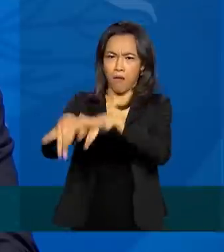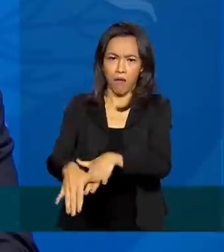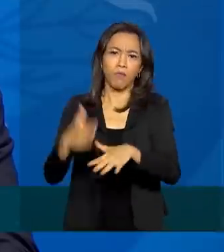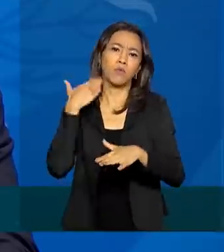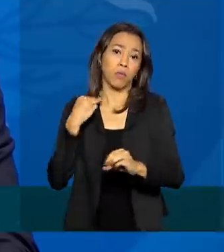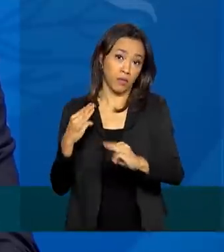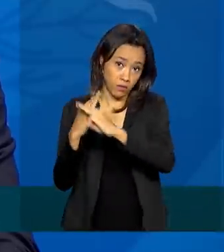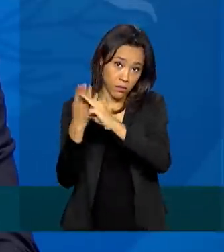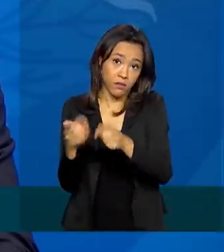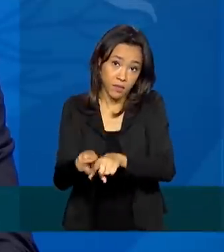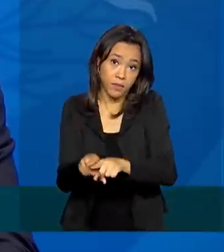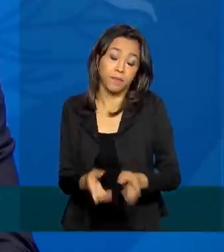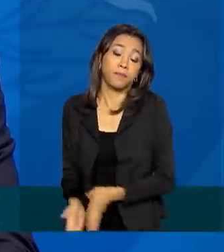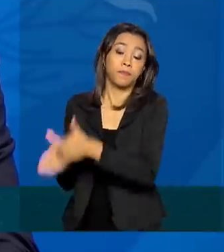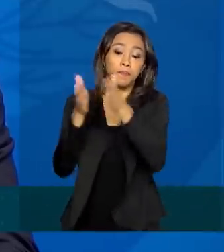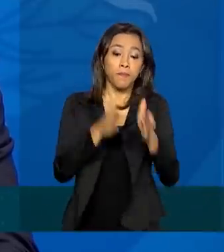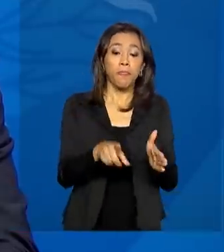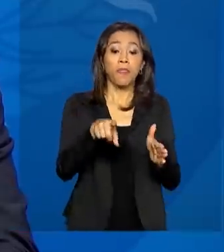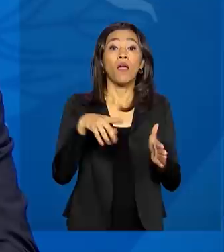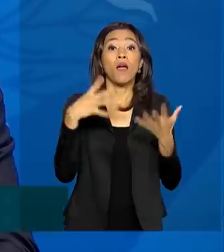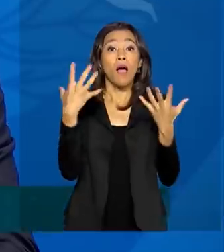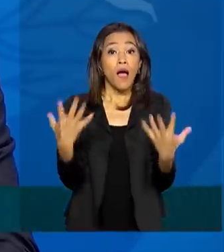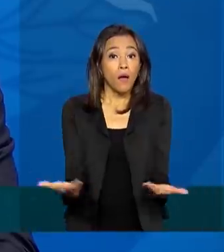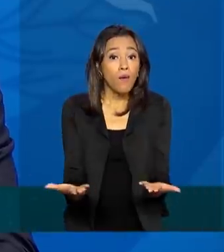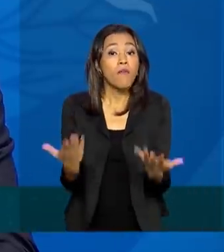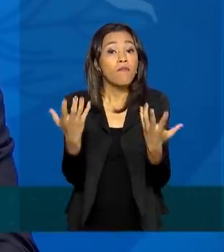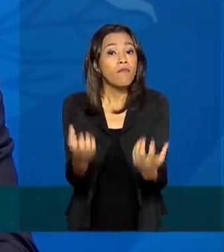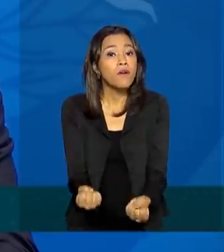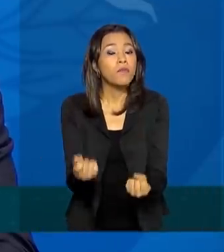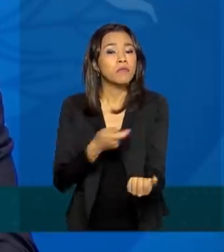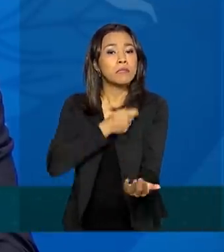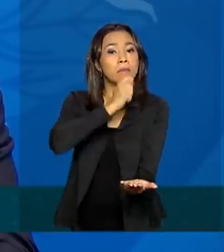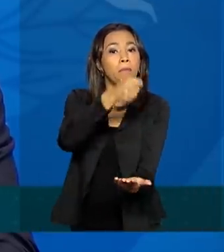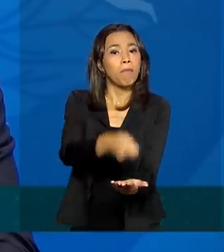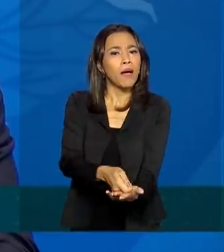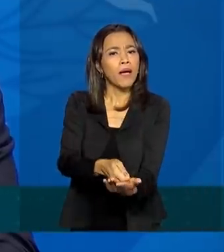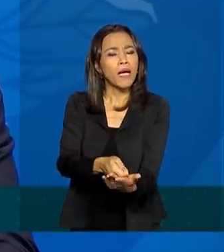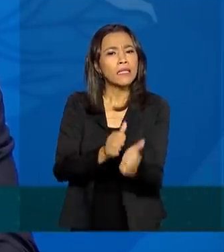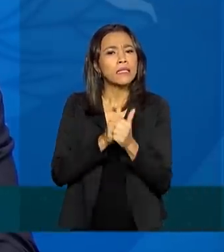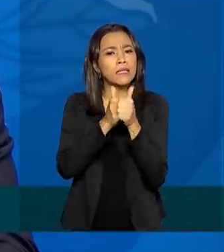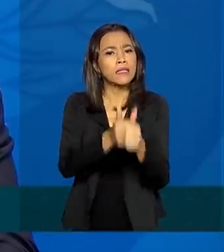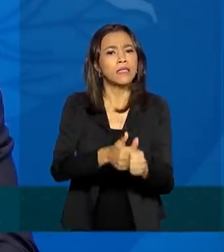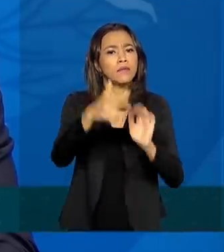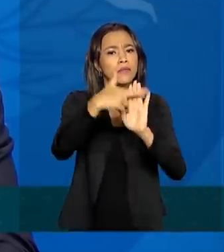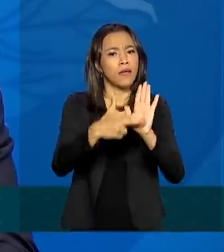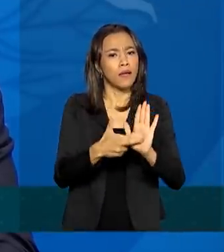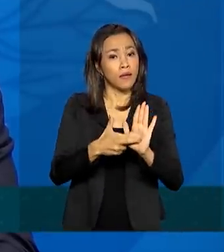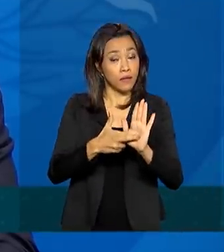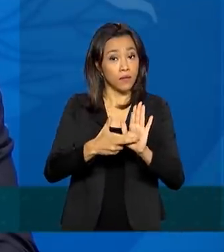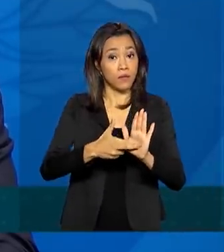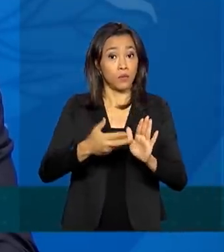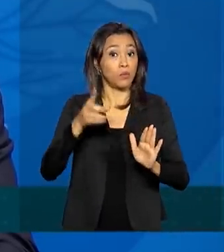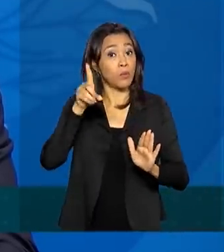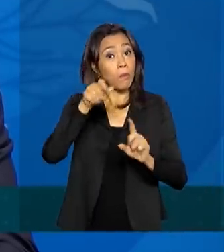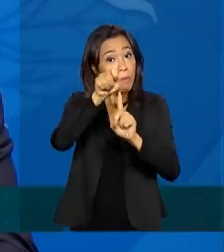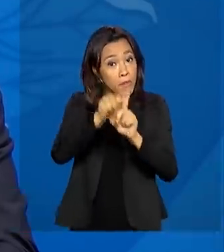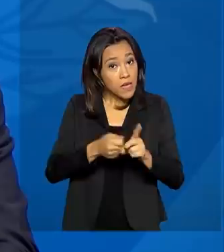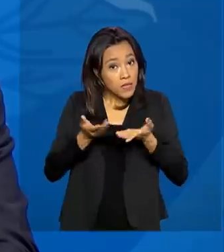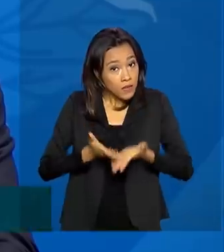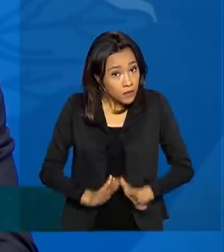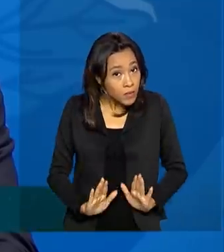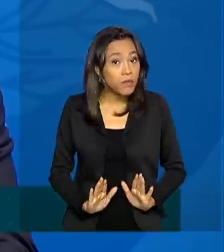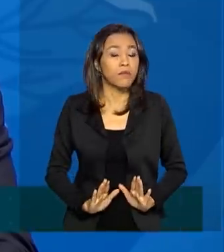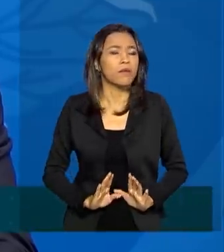Agora nós vamos pagar de acordo com o mês de nascimento. Por que?